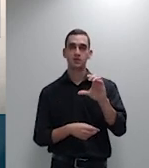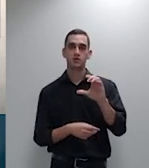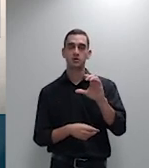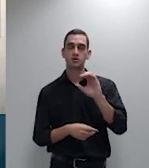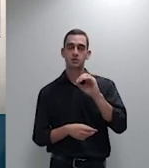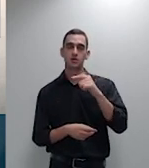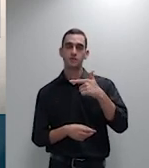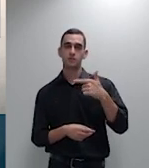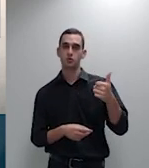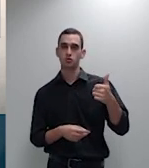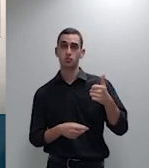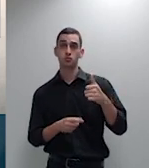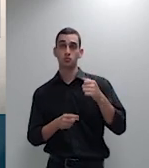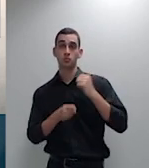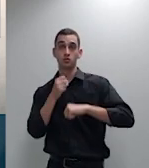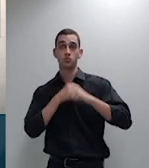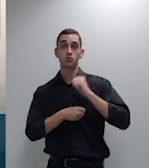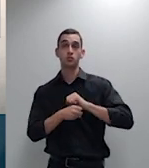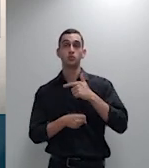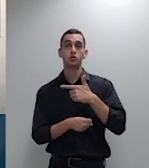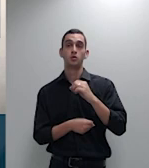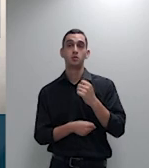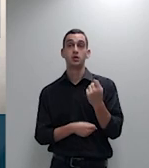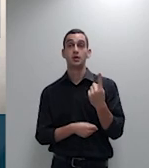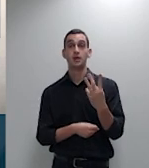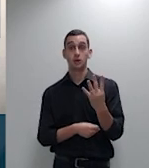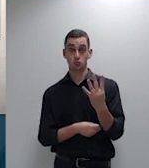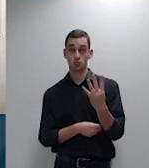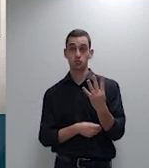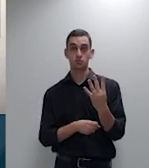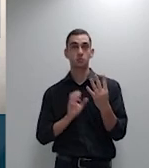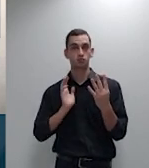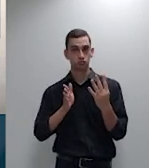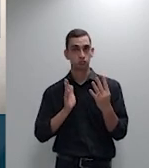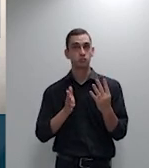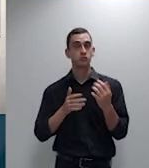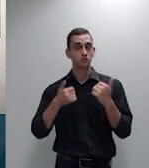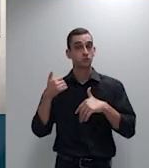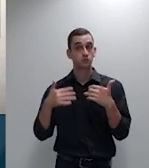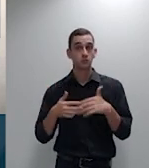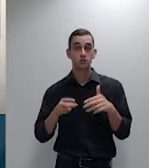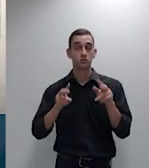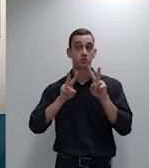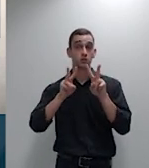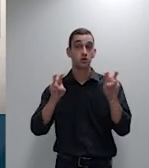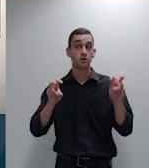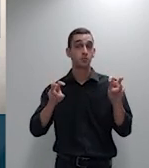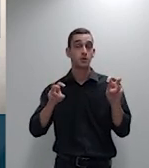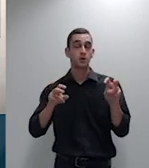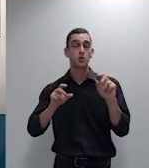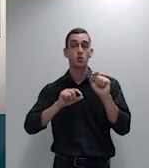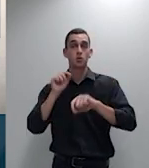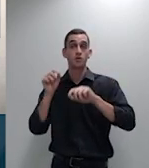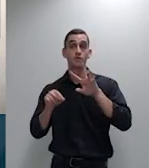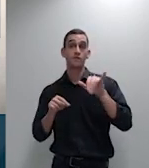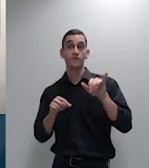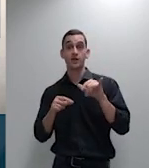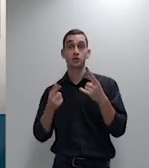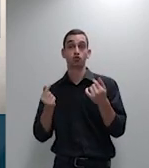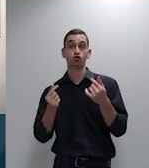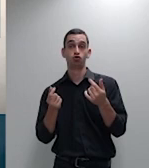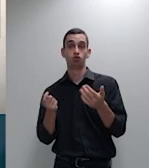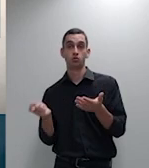2014 que tinha por objeto ressarcimento ou SUS pelos planos de saúde